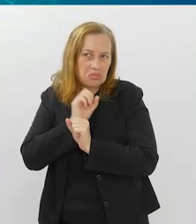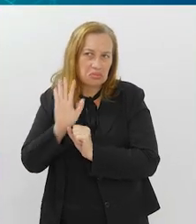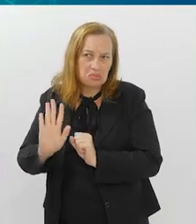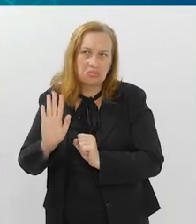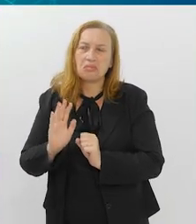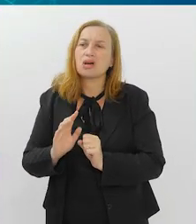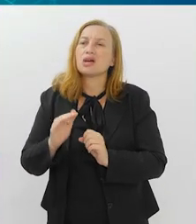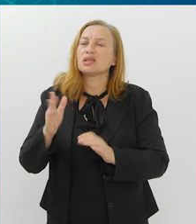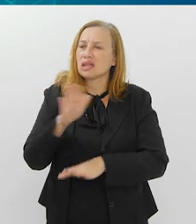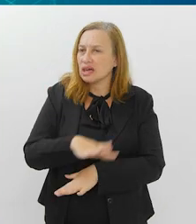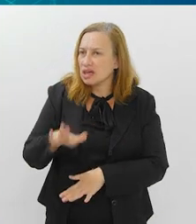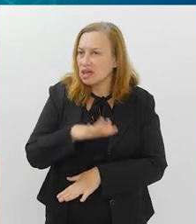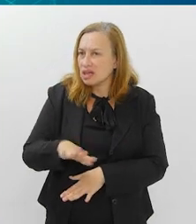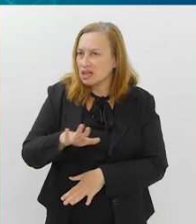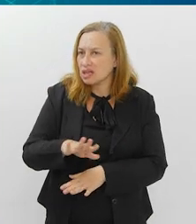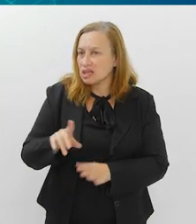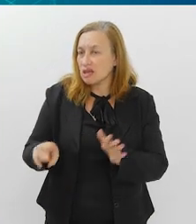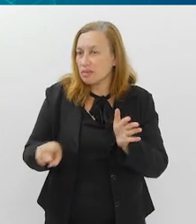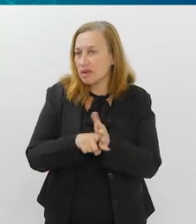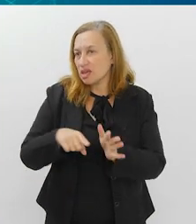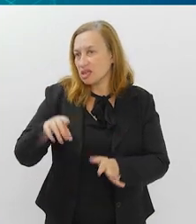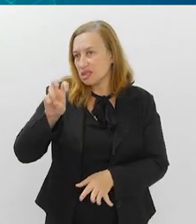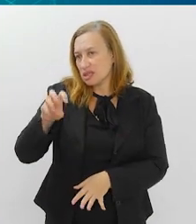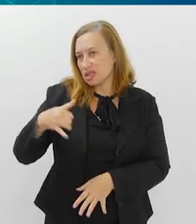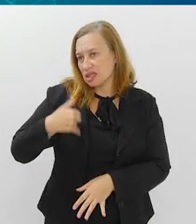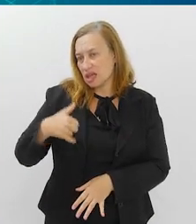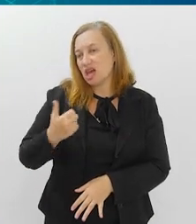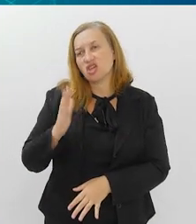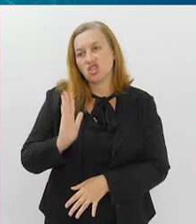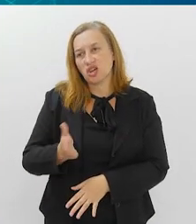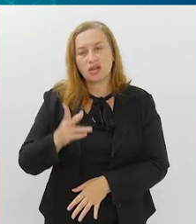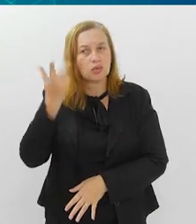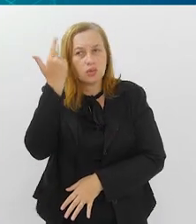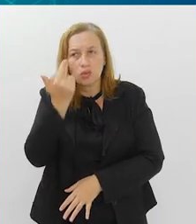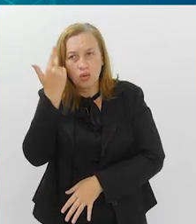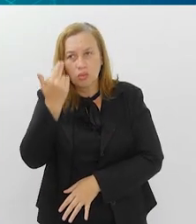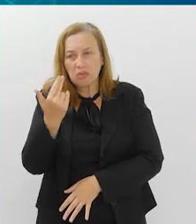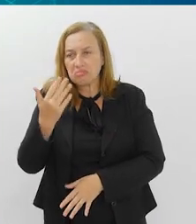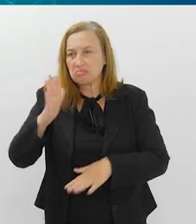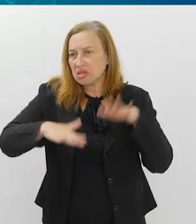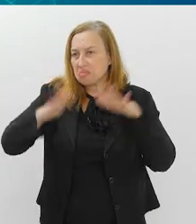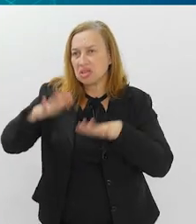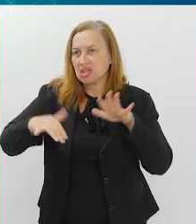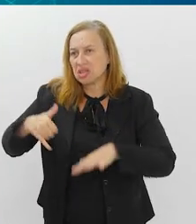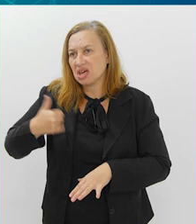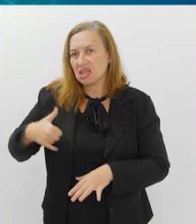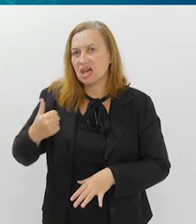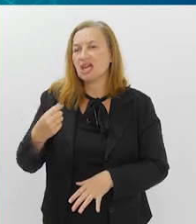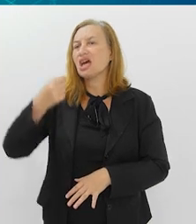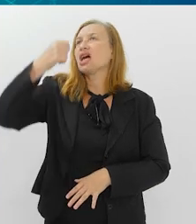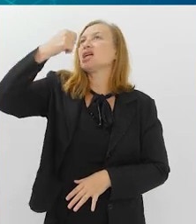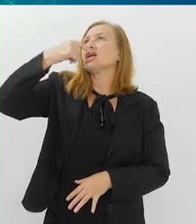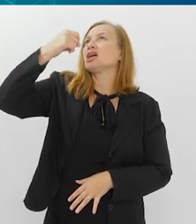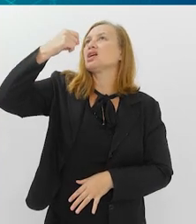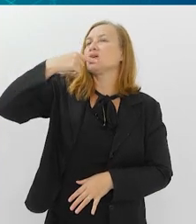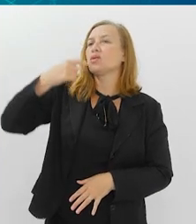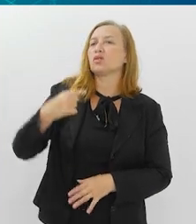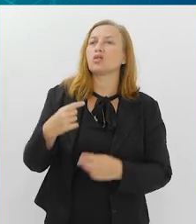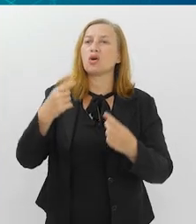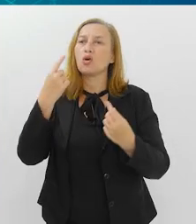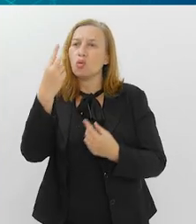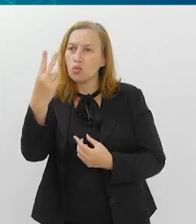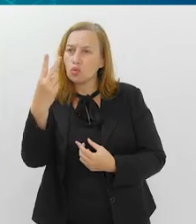vacinação da criança menor de 5 anos, isso já é rotina, a criança tem que tomar, dependendo da idade aí, três doses